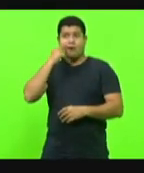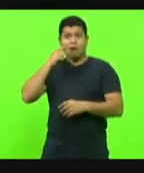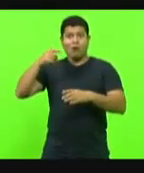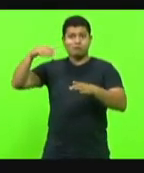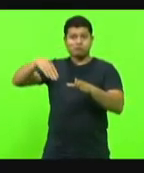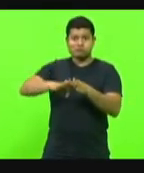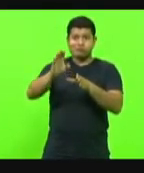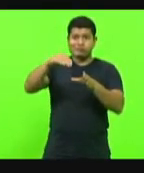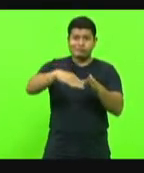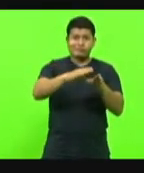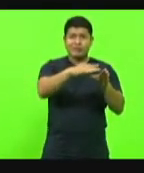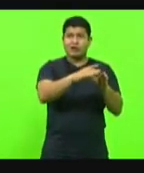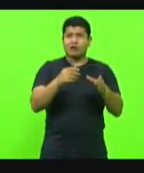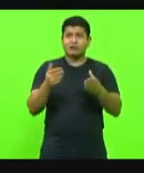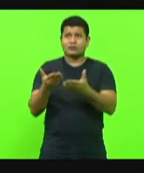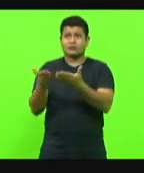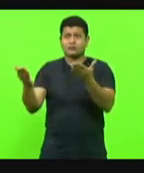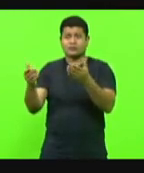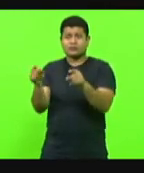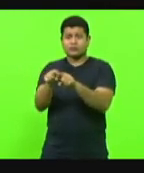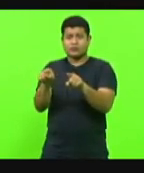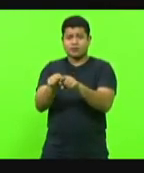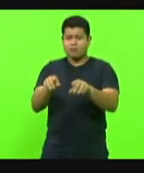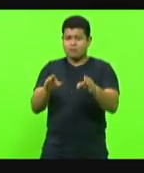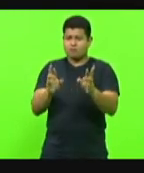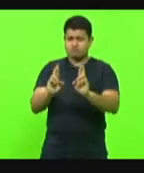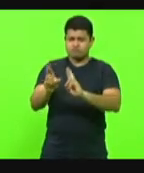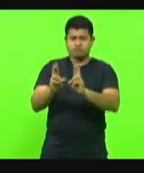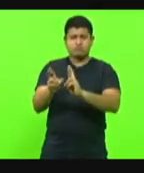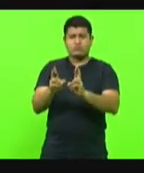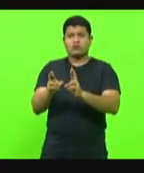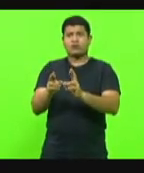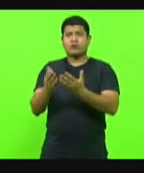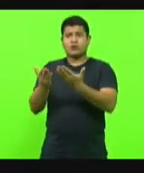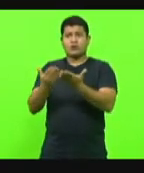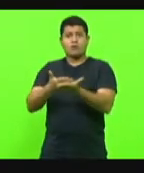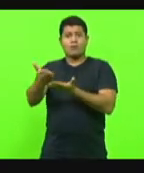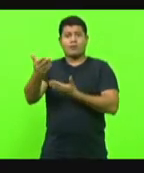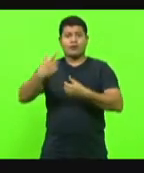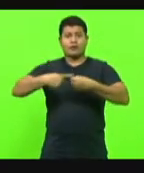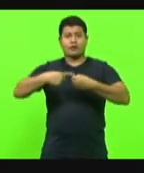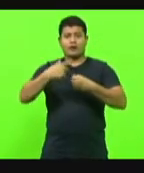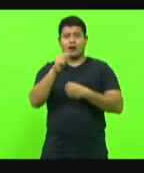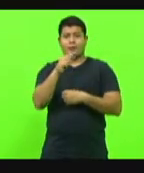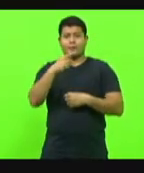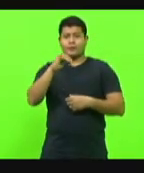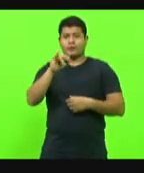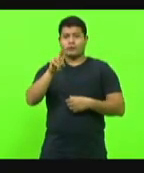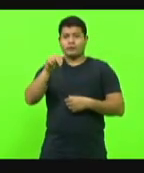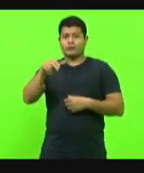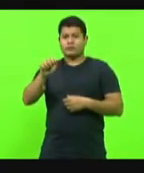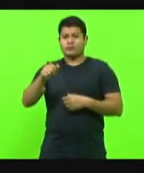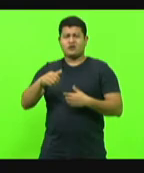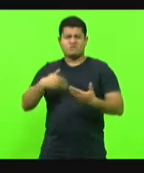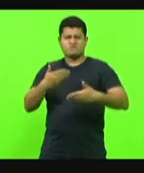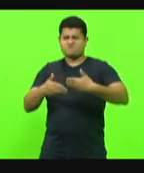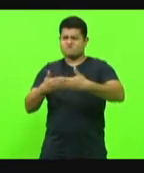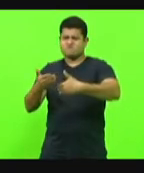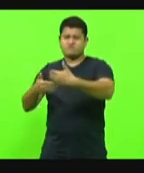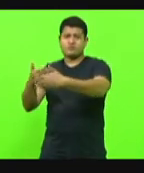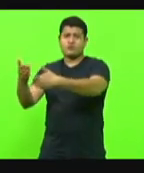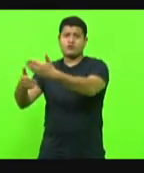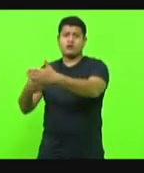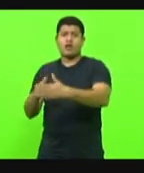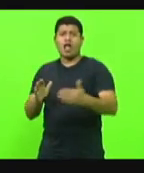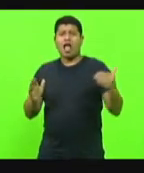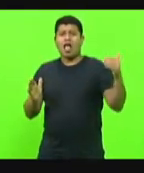tanto na pista como no acostamento e sem a piúna em diante. A piúna, Ibirama, Lontras, Rio